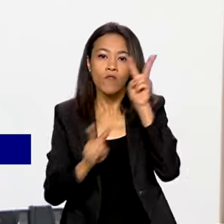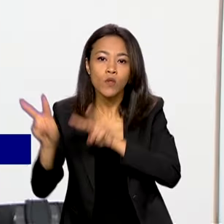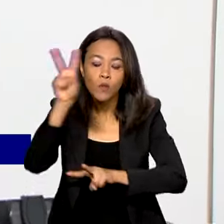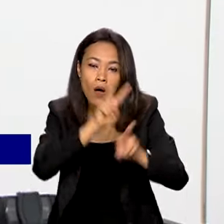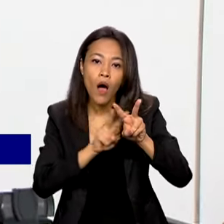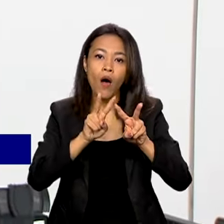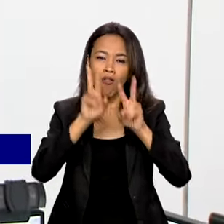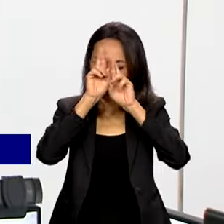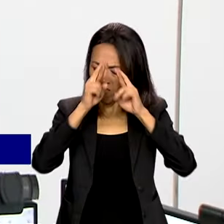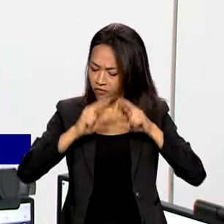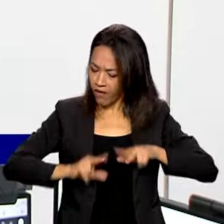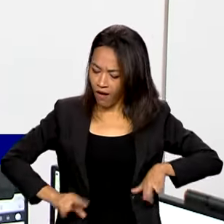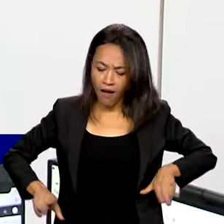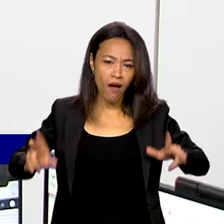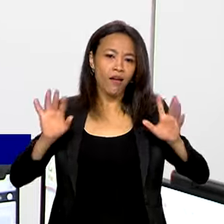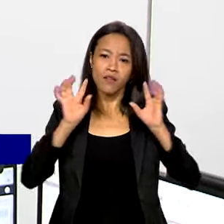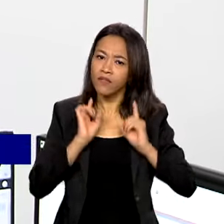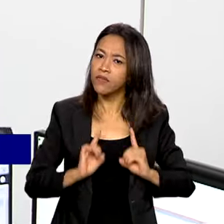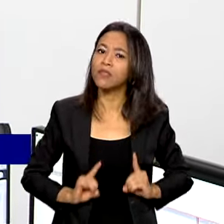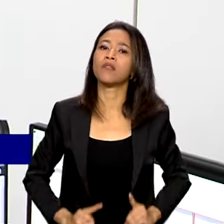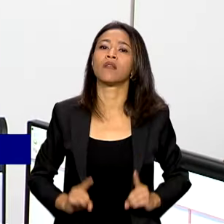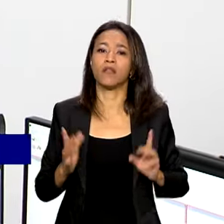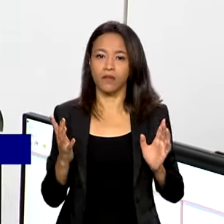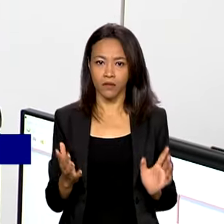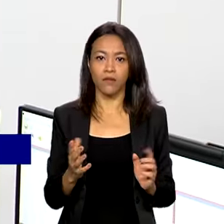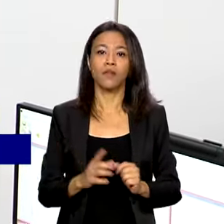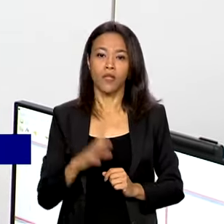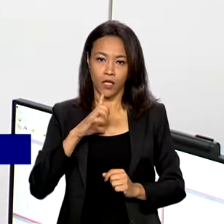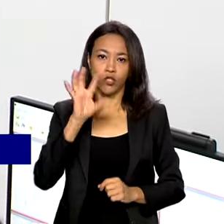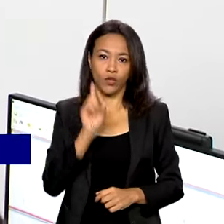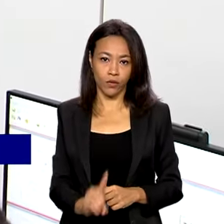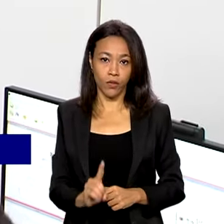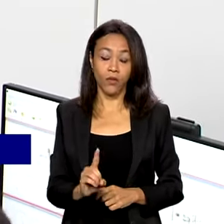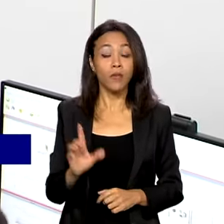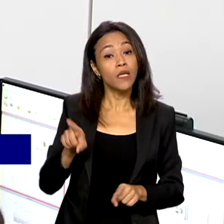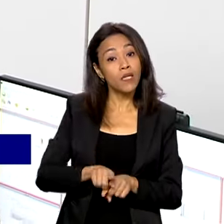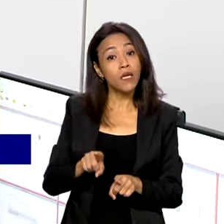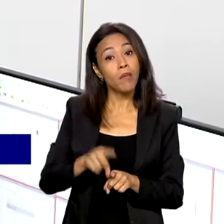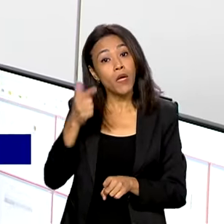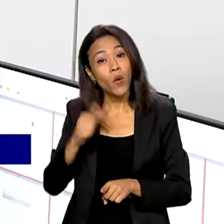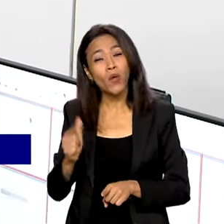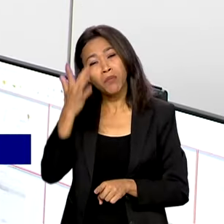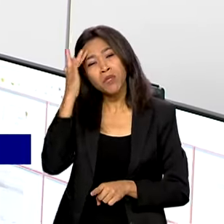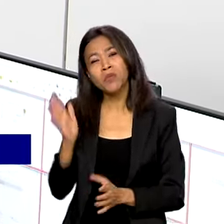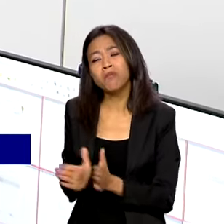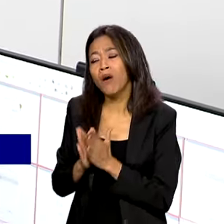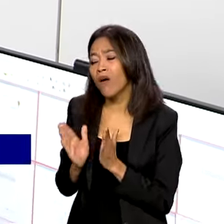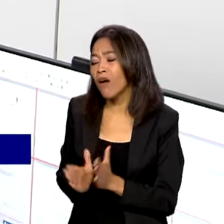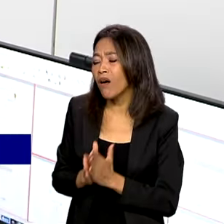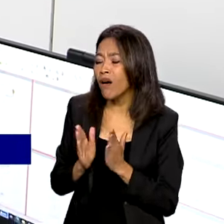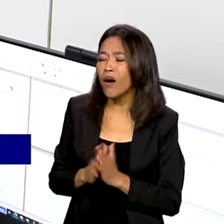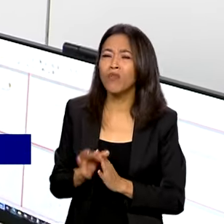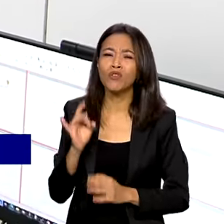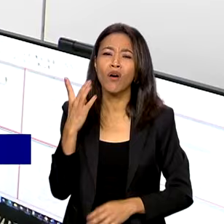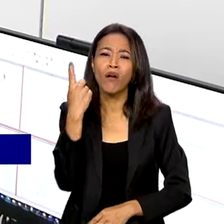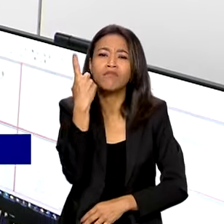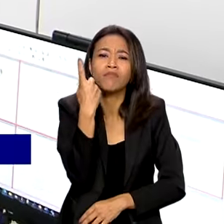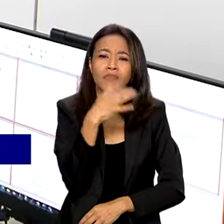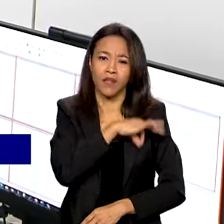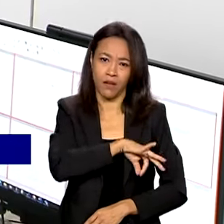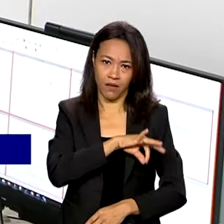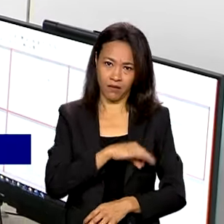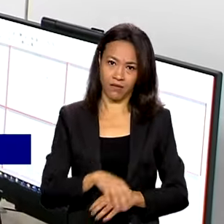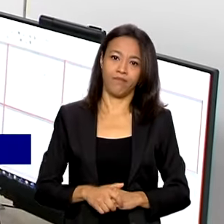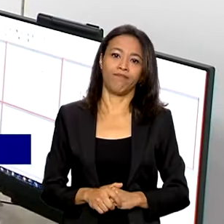múltipla, com ostomia ou doença renal crônica. E aquelas de baixa renda, que recebem até um salário mínimo.